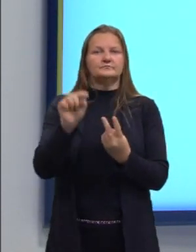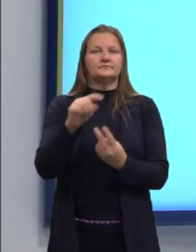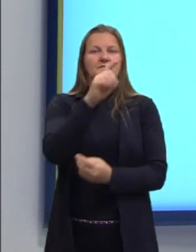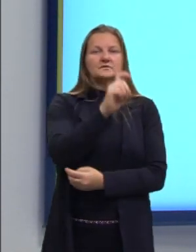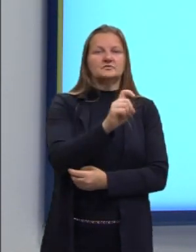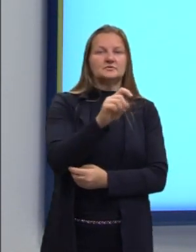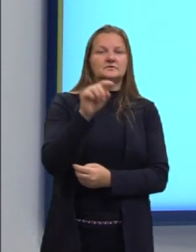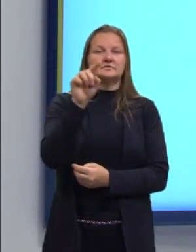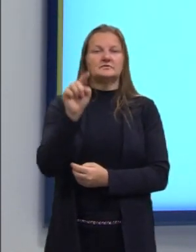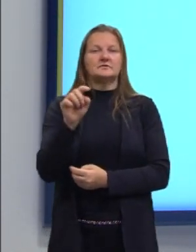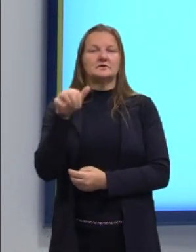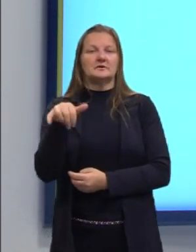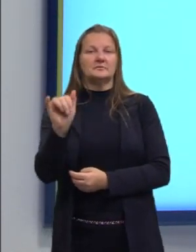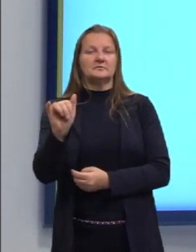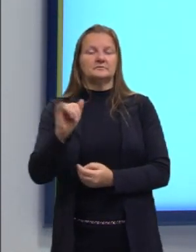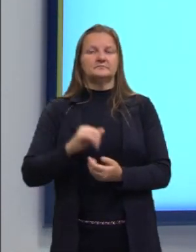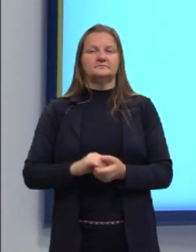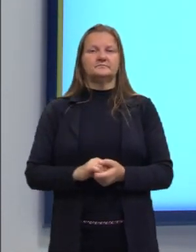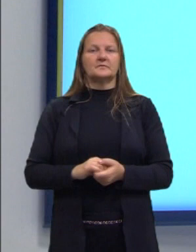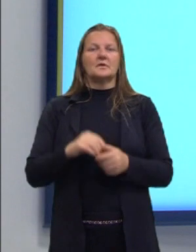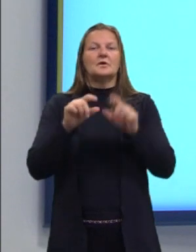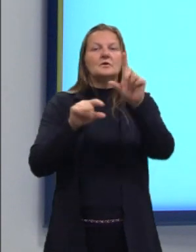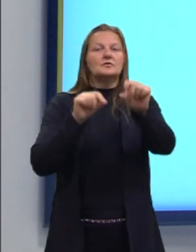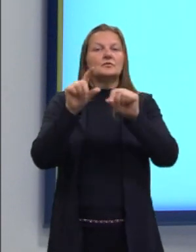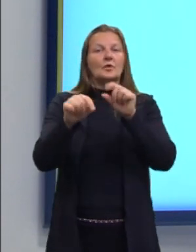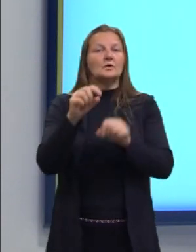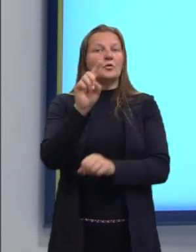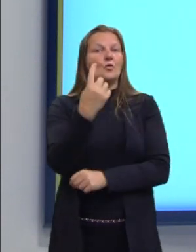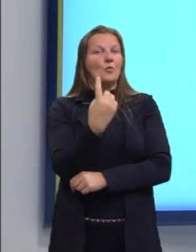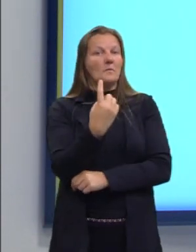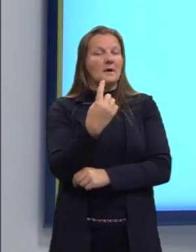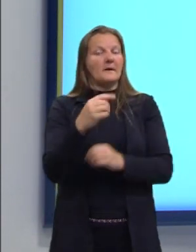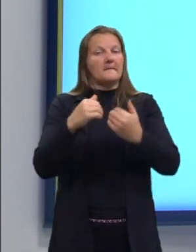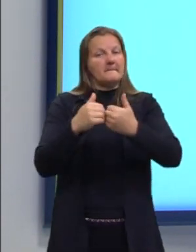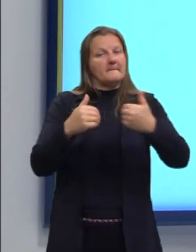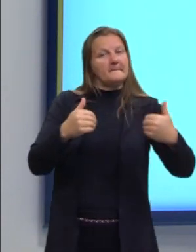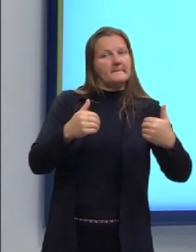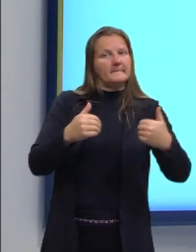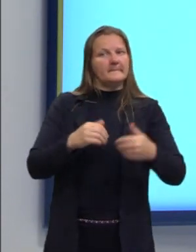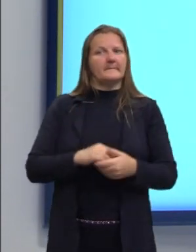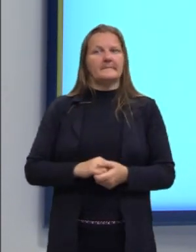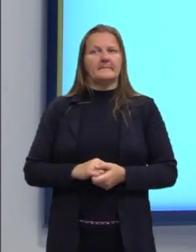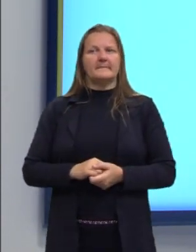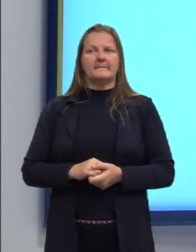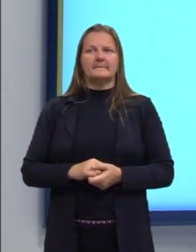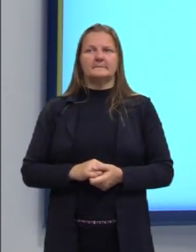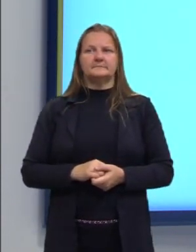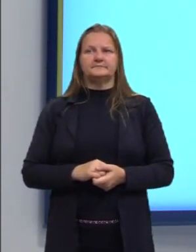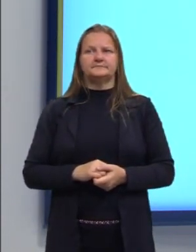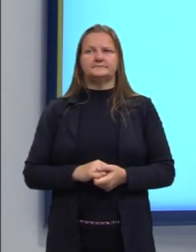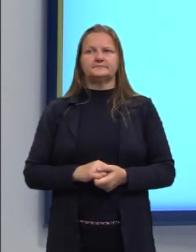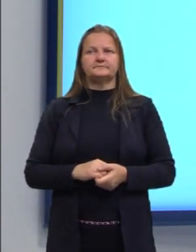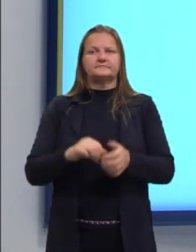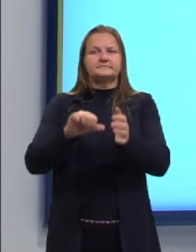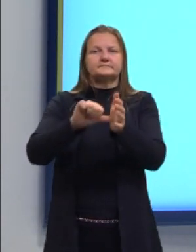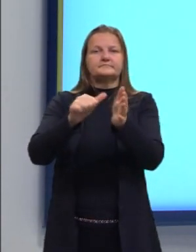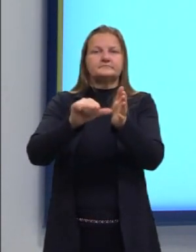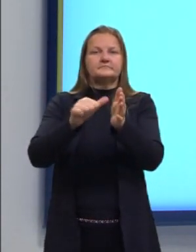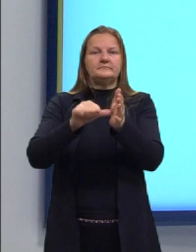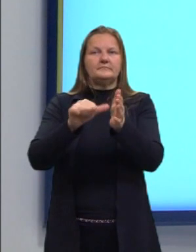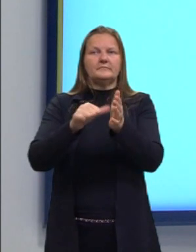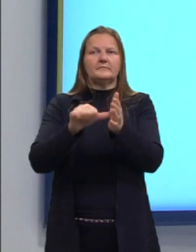e eu tenho o Y. Eu vou escolher uma delas para deixar isolada, tá? Primeira coisa que eu fiz.